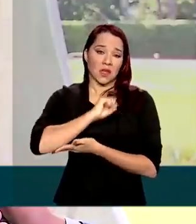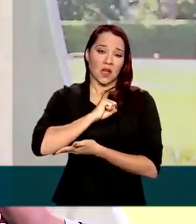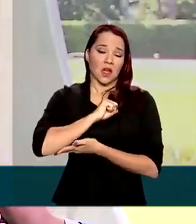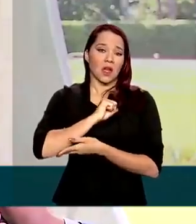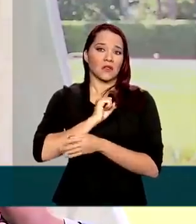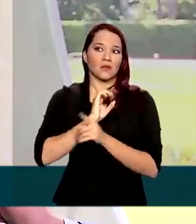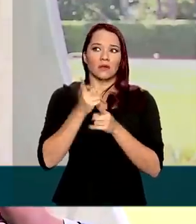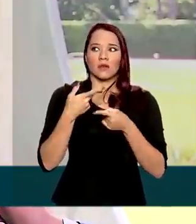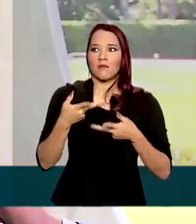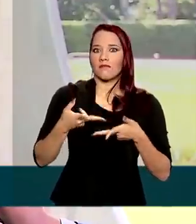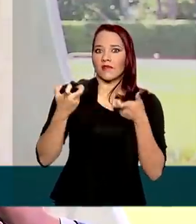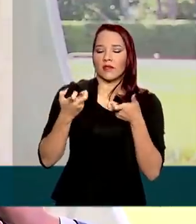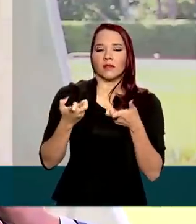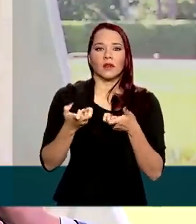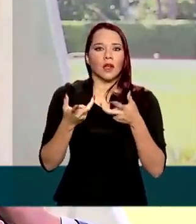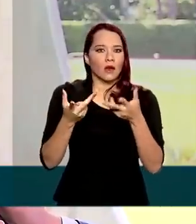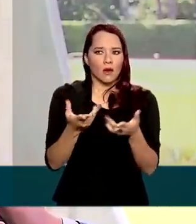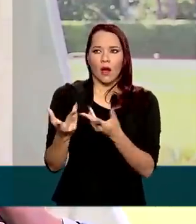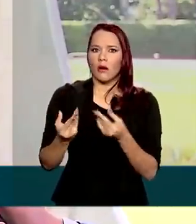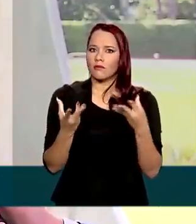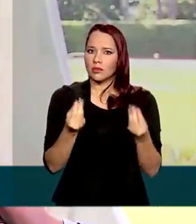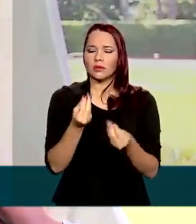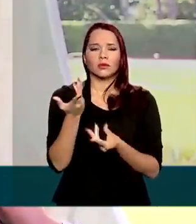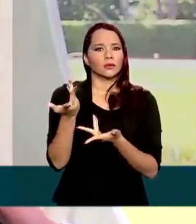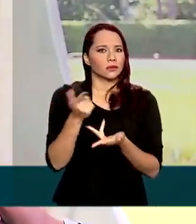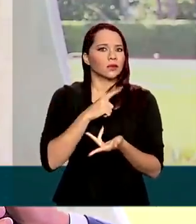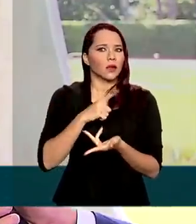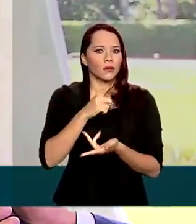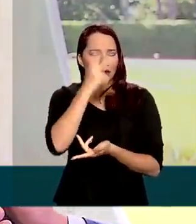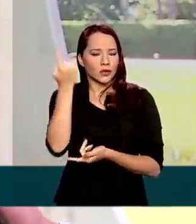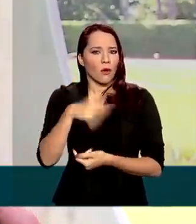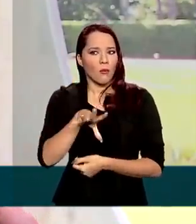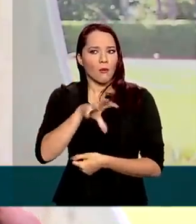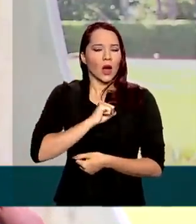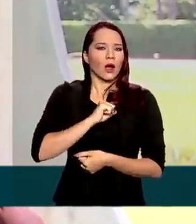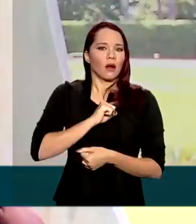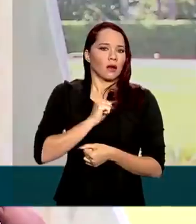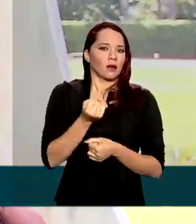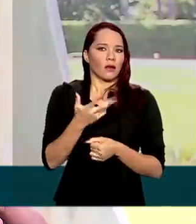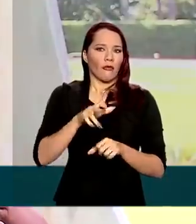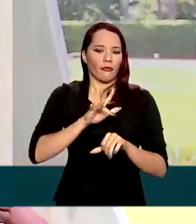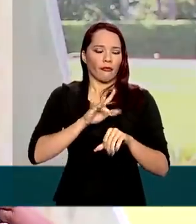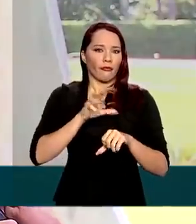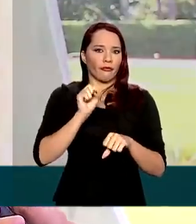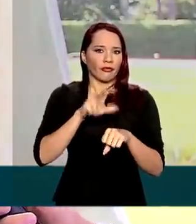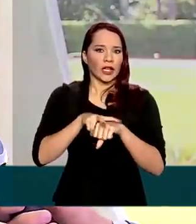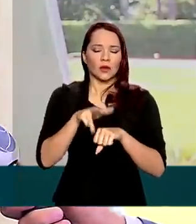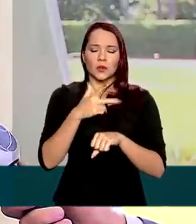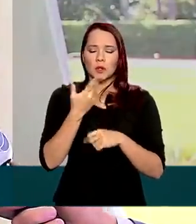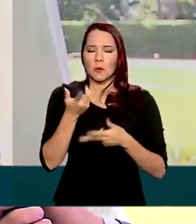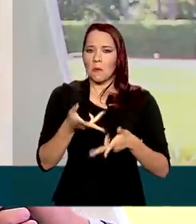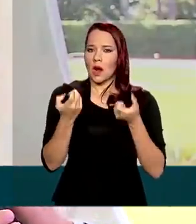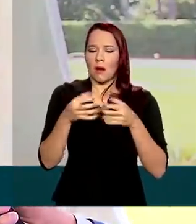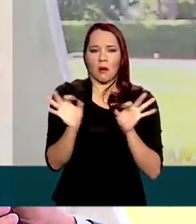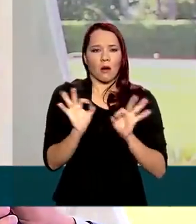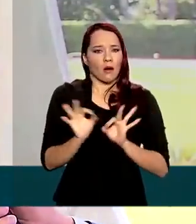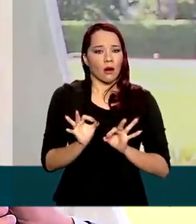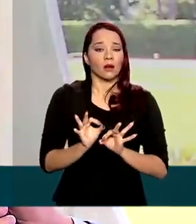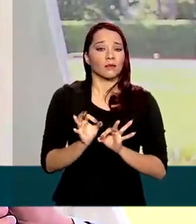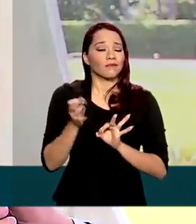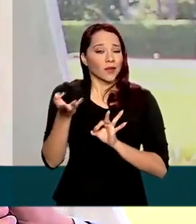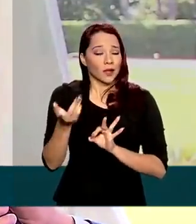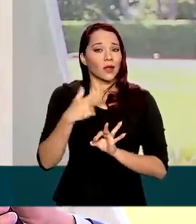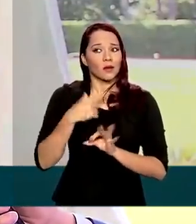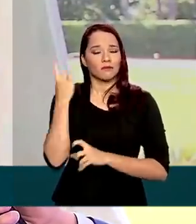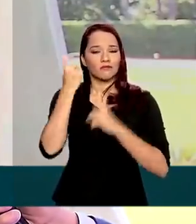não percebido. Como a maioria da população brasileira contrai o vírus, não percebe o problema, a contaminação. Essa